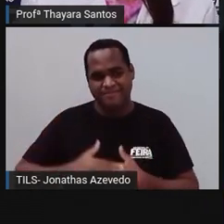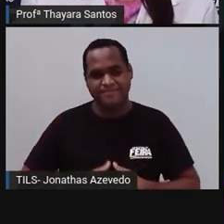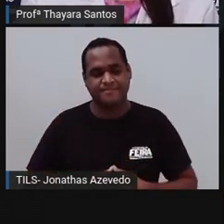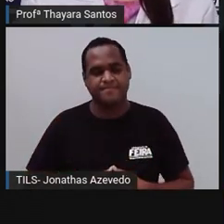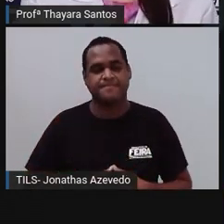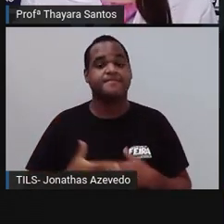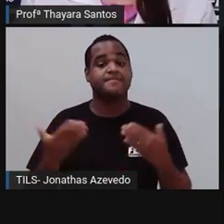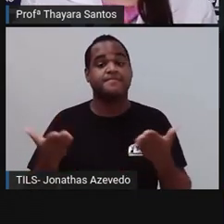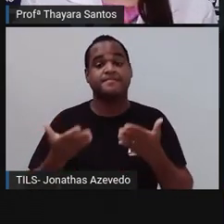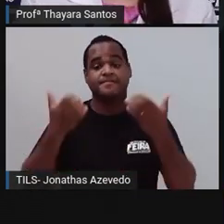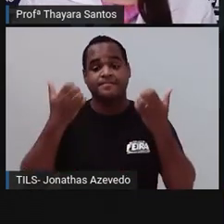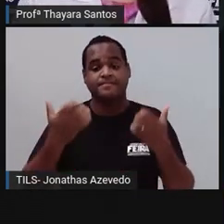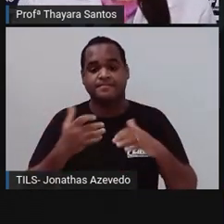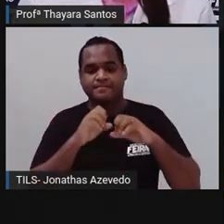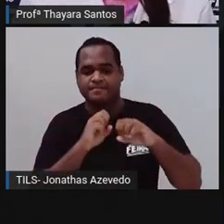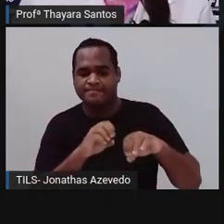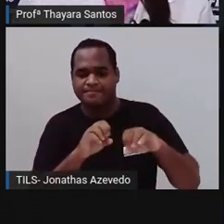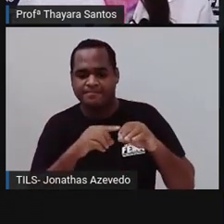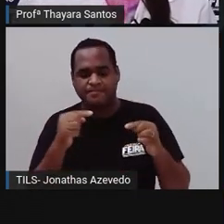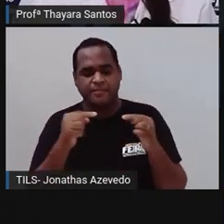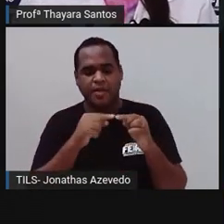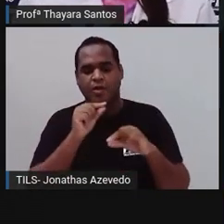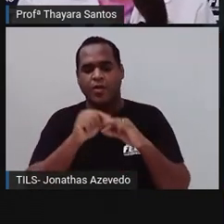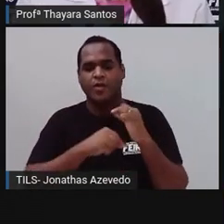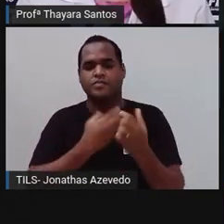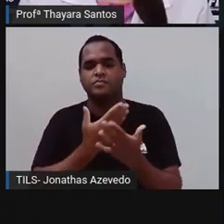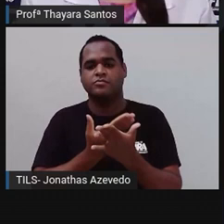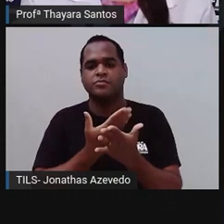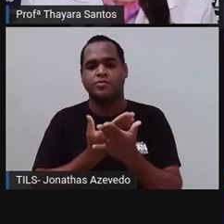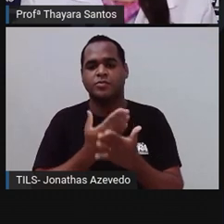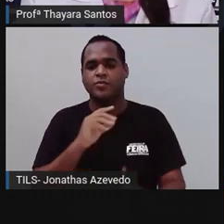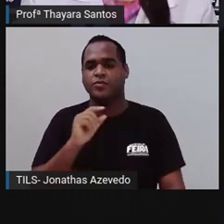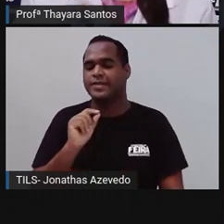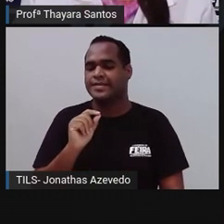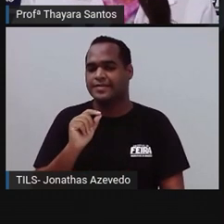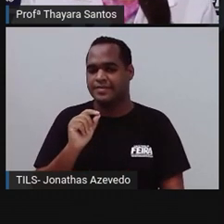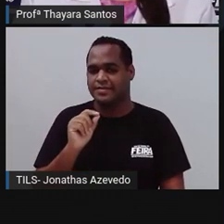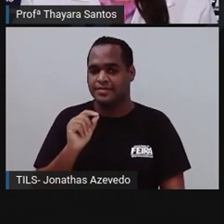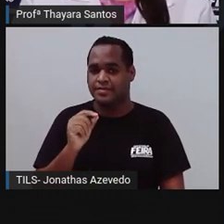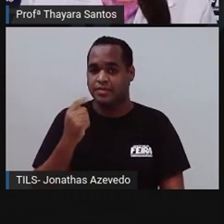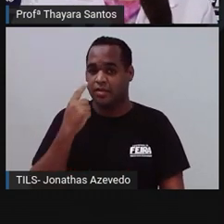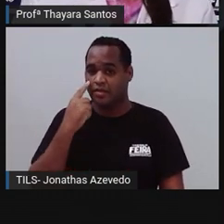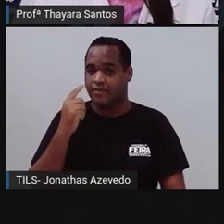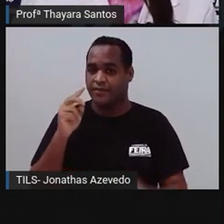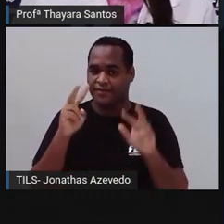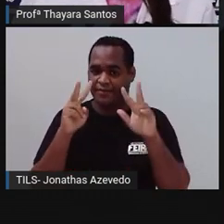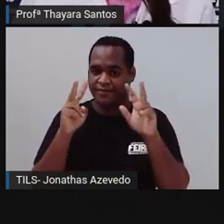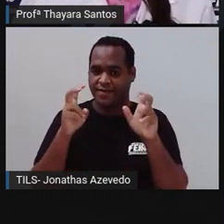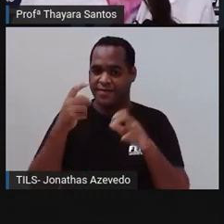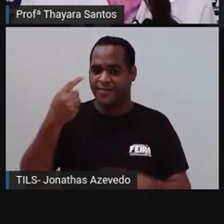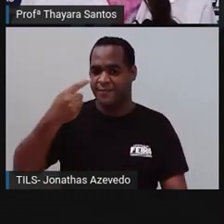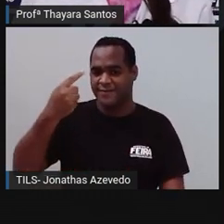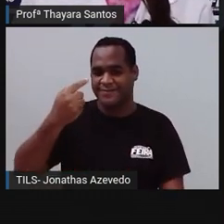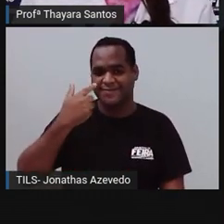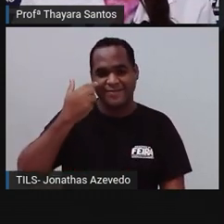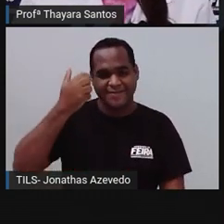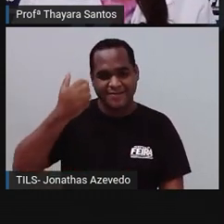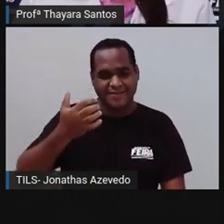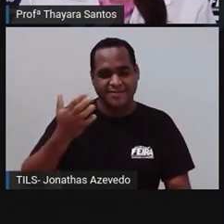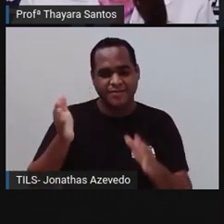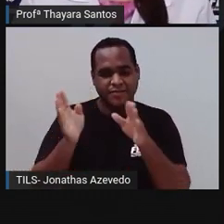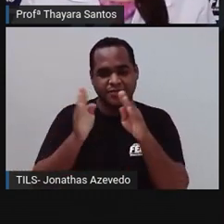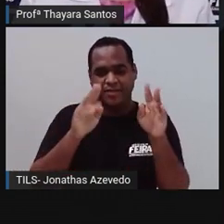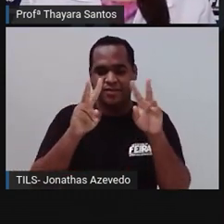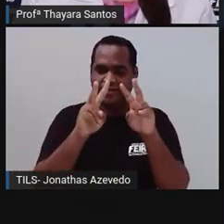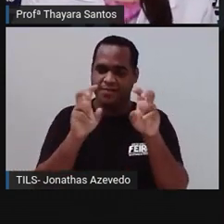E na aula de hoje nós vamos estudar sobre... Muita gente já deve ter visto lá no primeiro slide que eu sempre